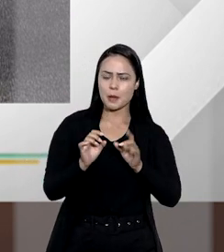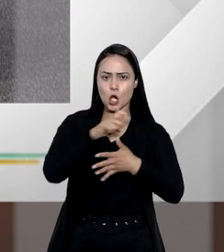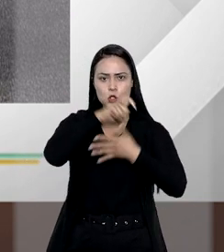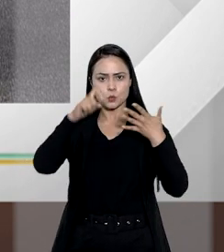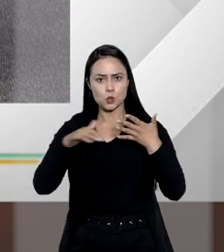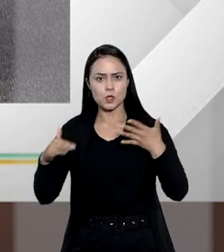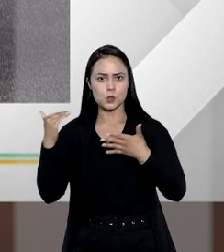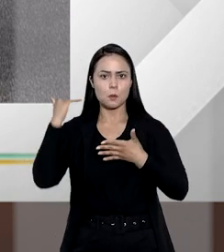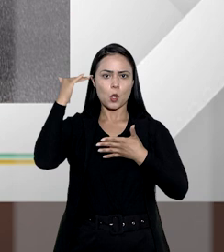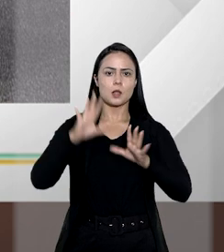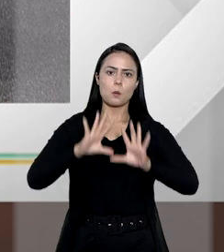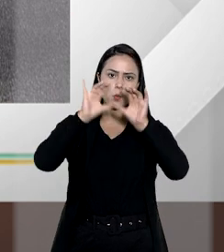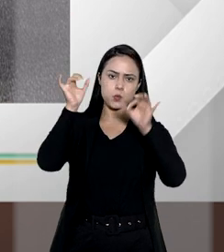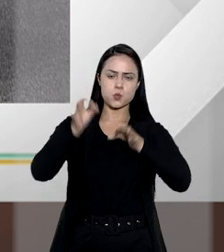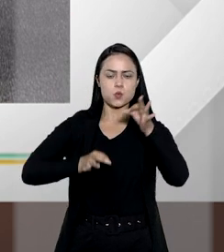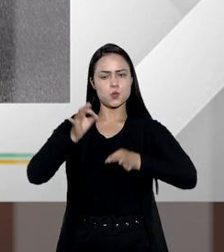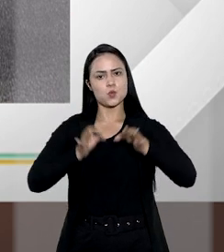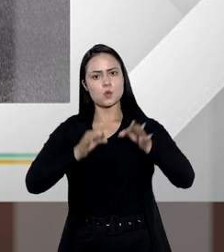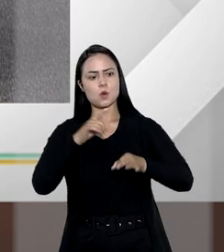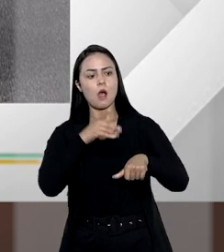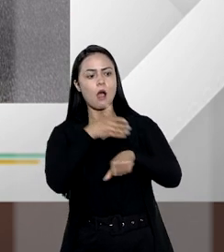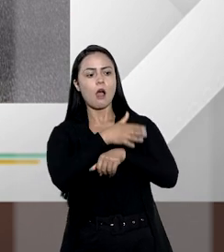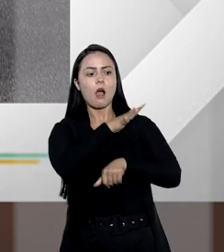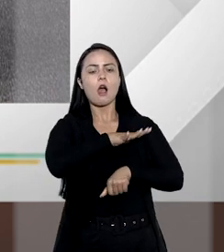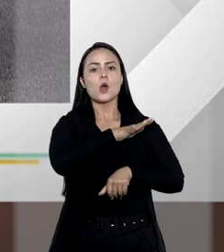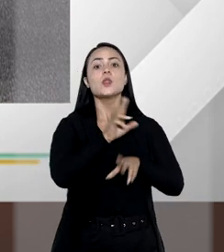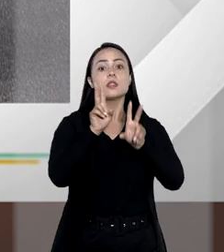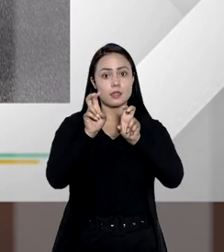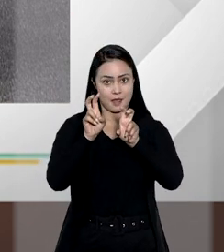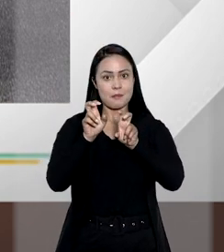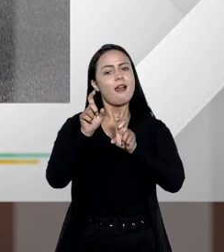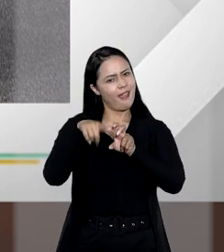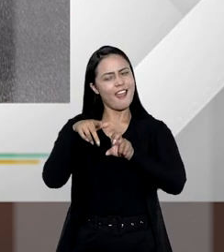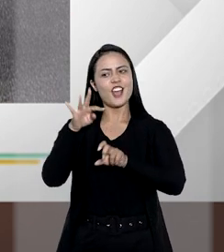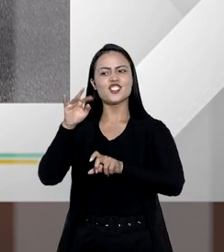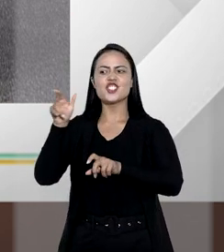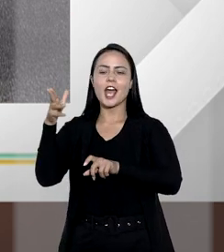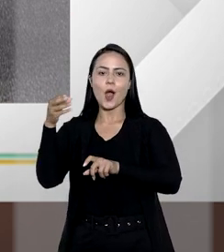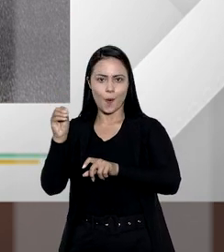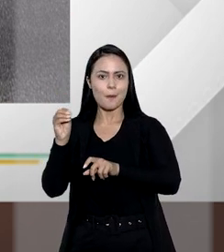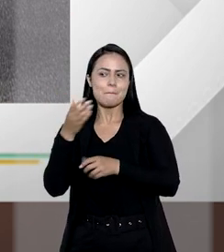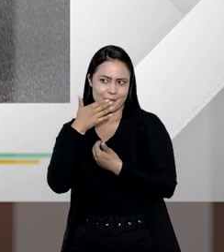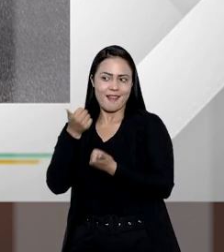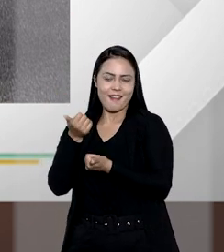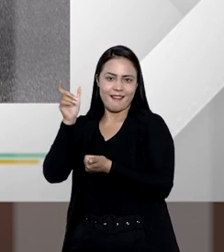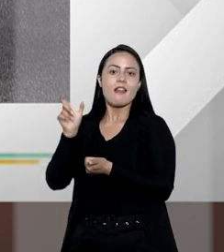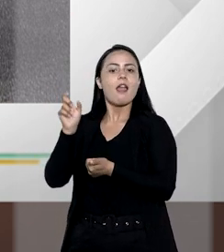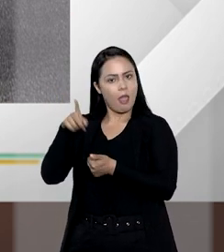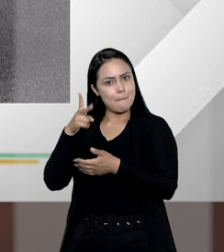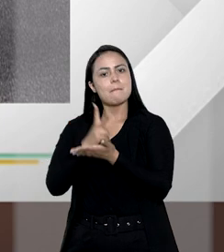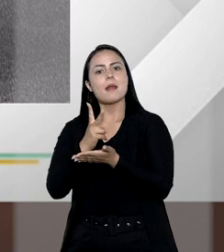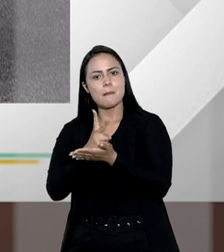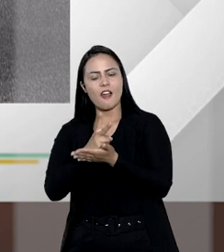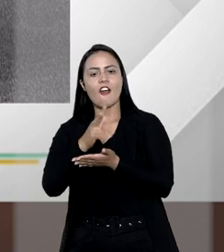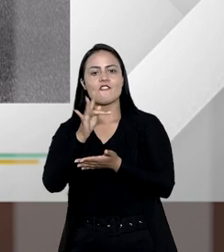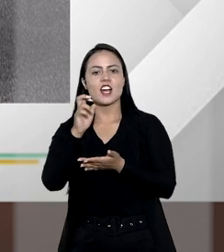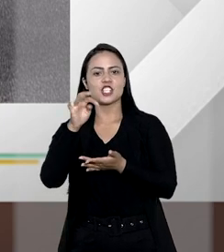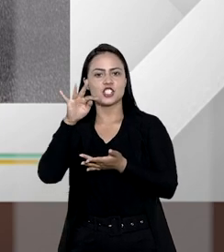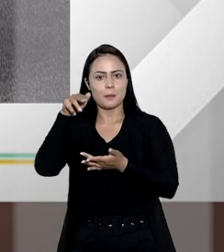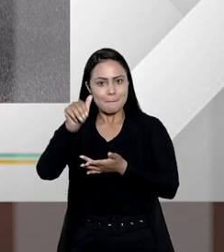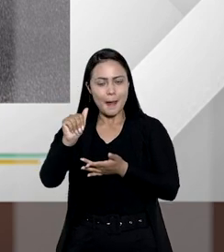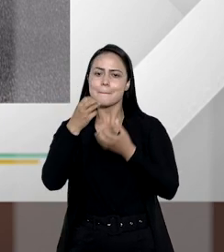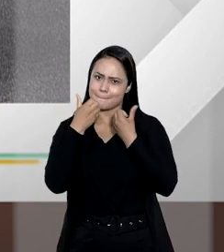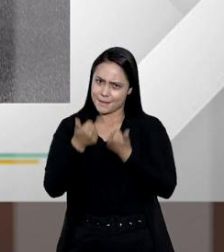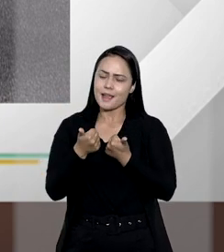jurisprudência do Superior Tribunal de Justiça acerca do tema, não é isso, Tiago Gomidi, tudo bem? É isso mesmo, Fátima Ochoa,